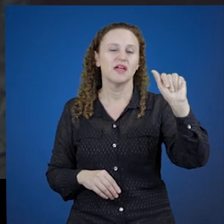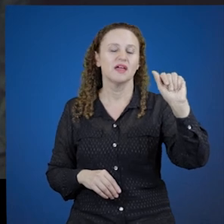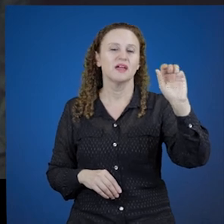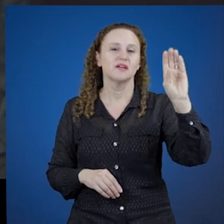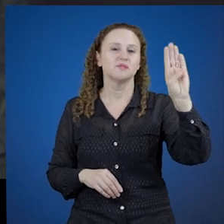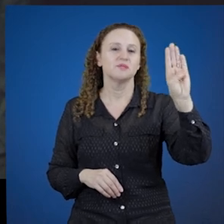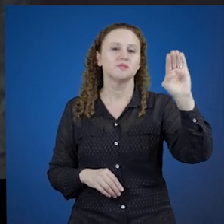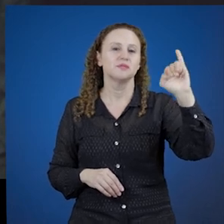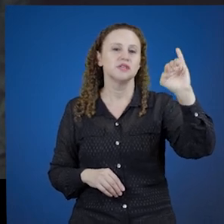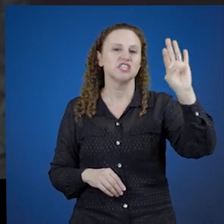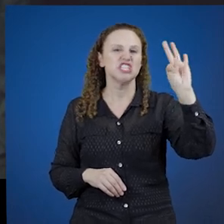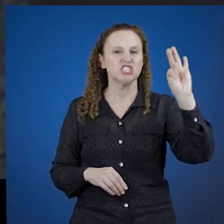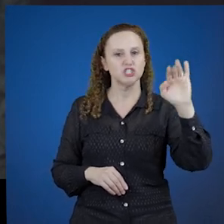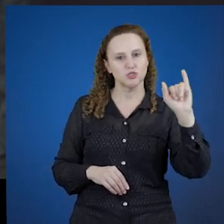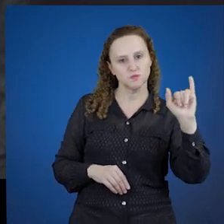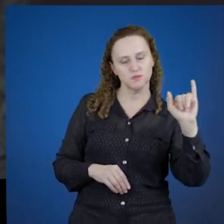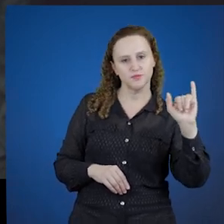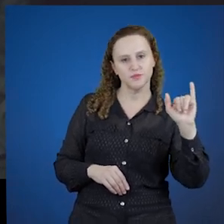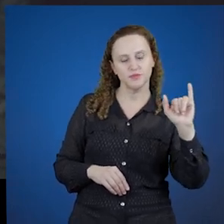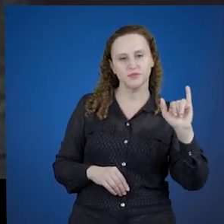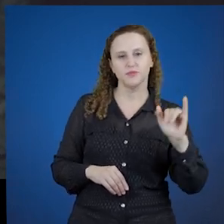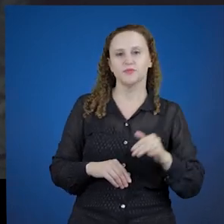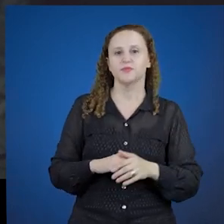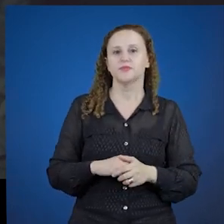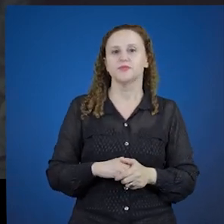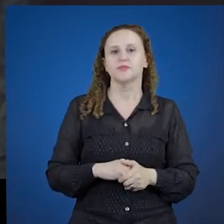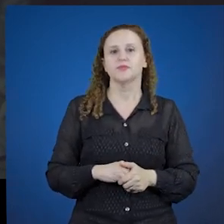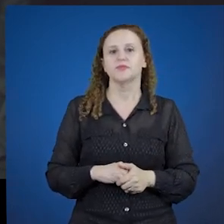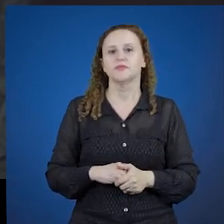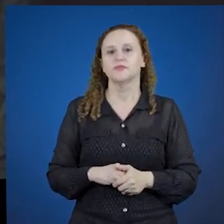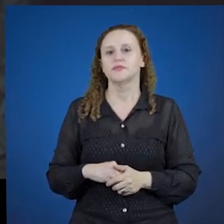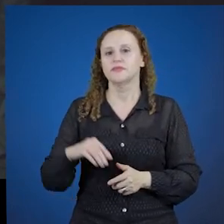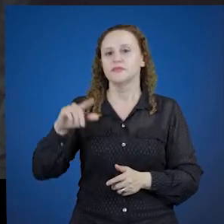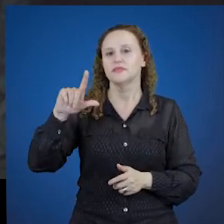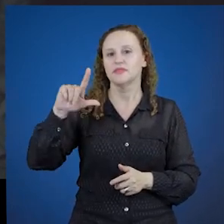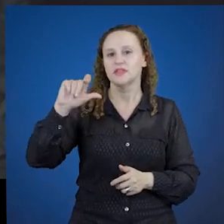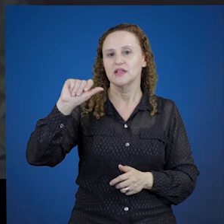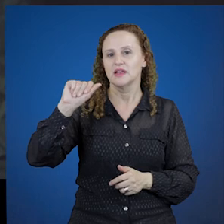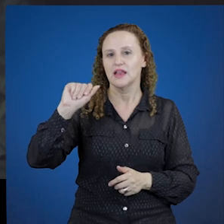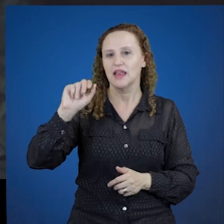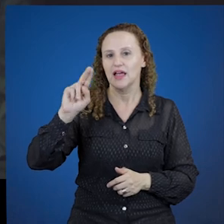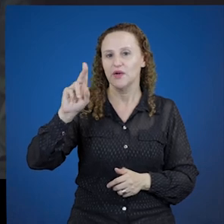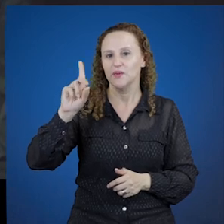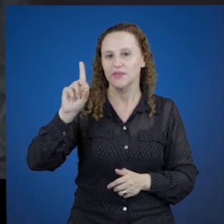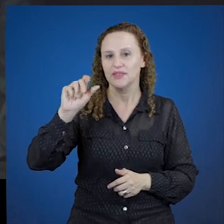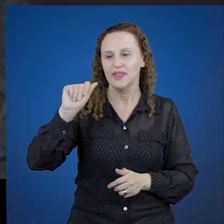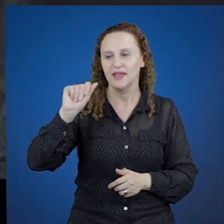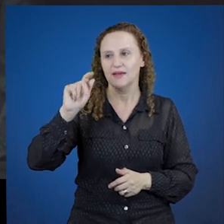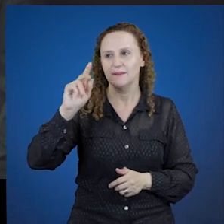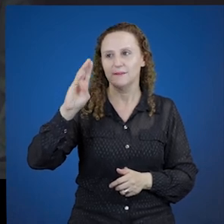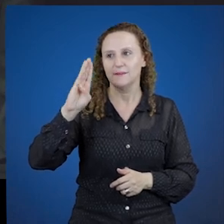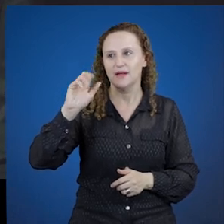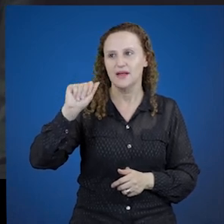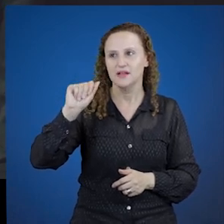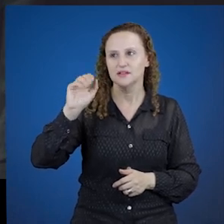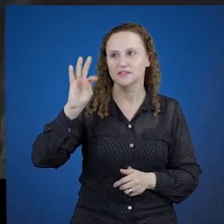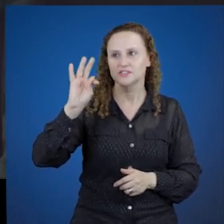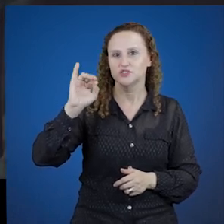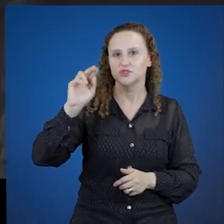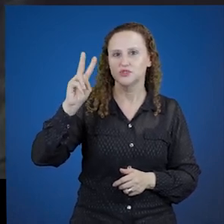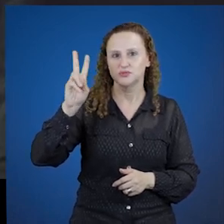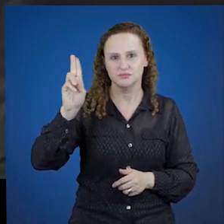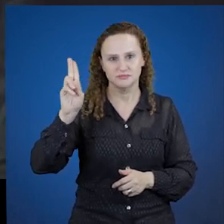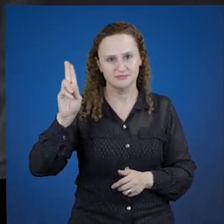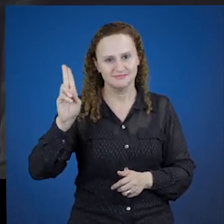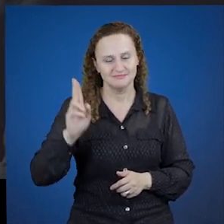laudabit, laudabimos, laudabites, laudabunt. Então, são esses